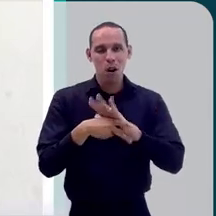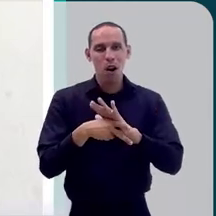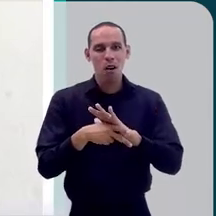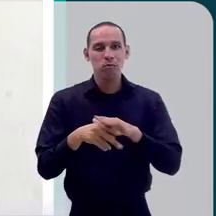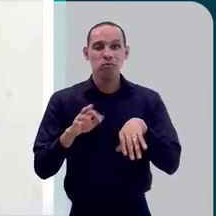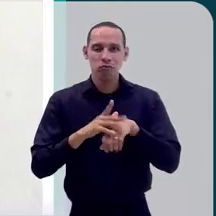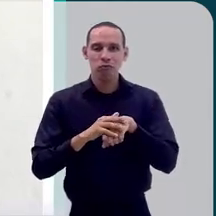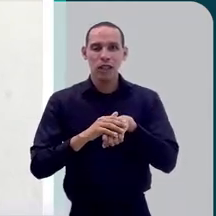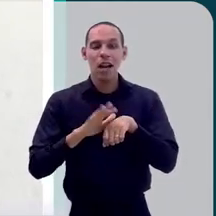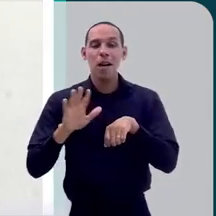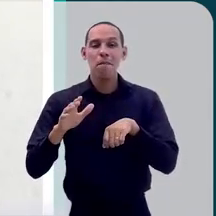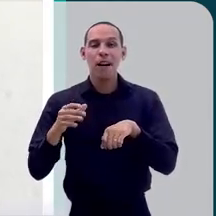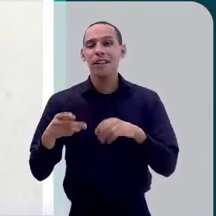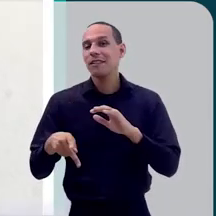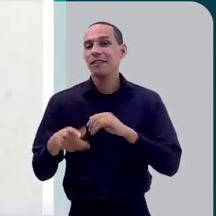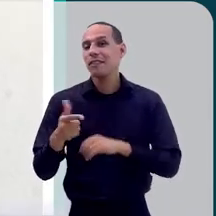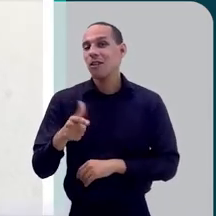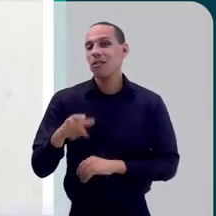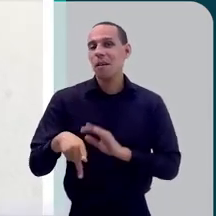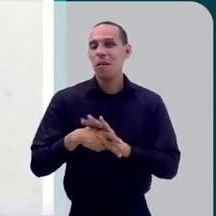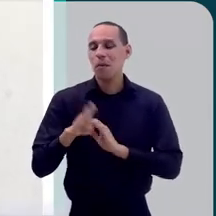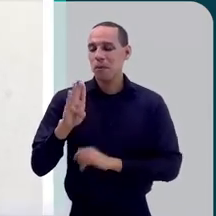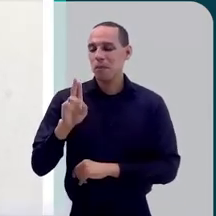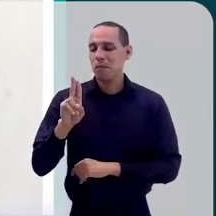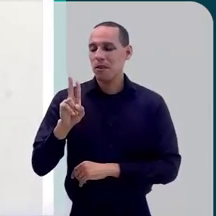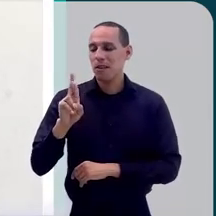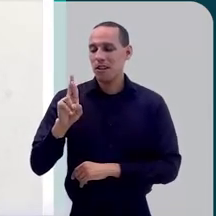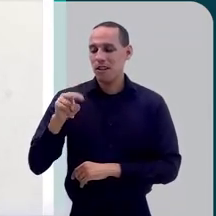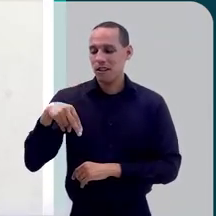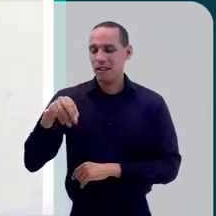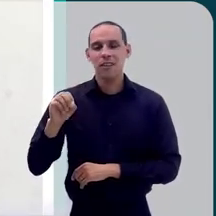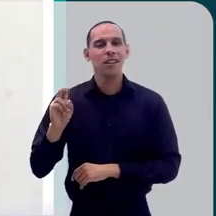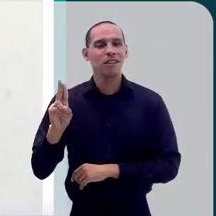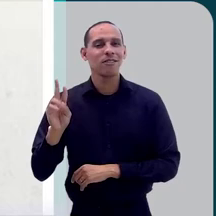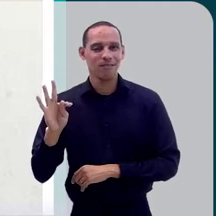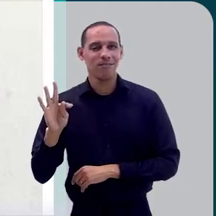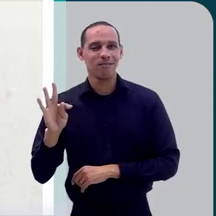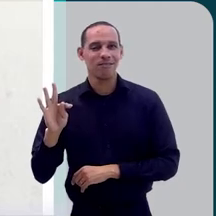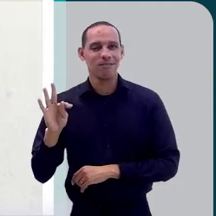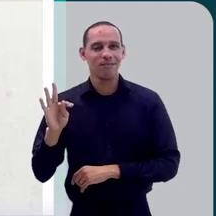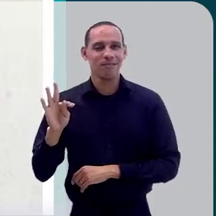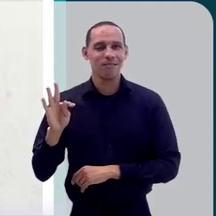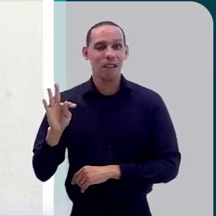de doenças. Na CID-10, não tem a classificação para burnout.